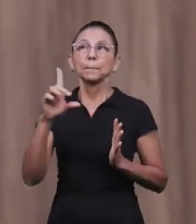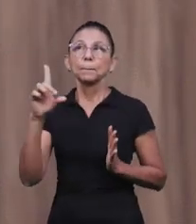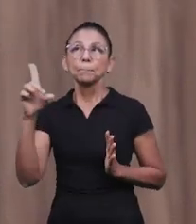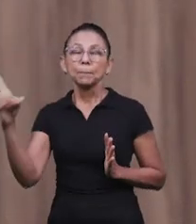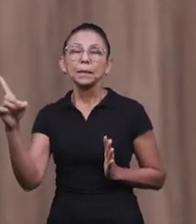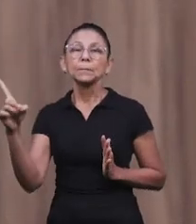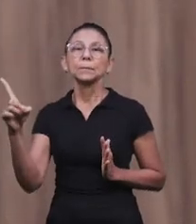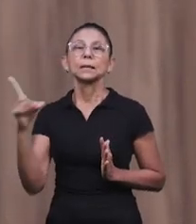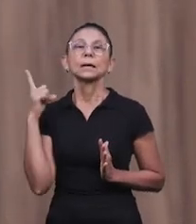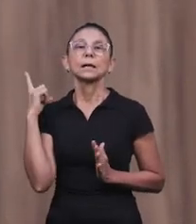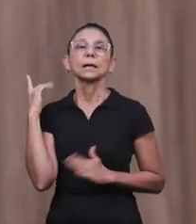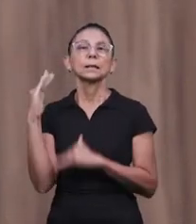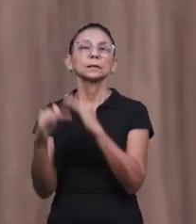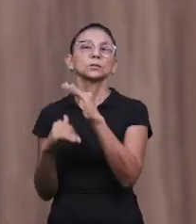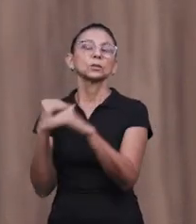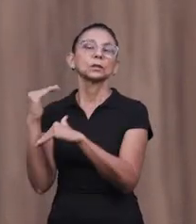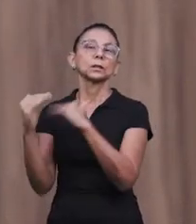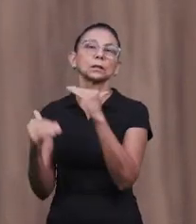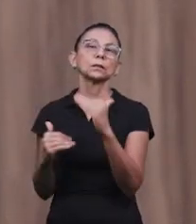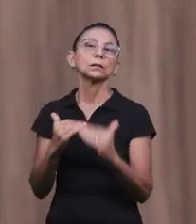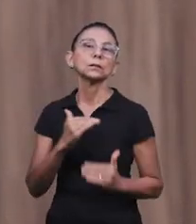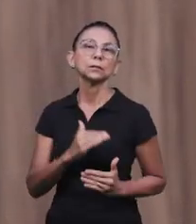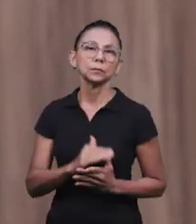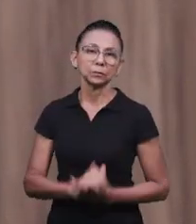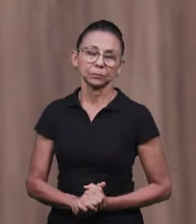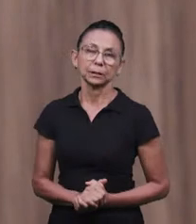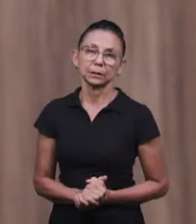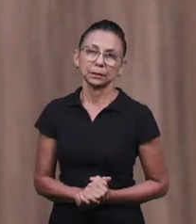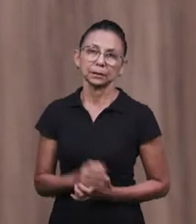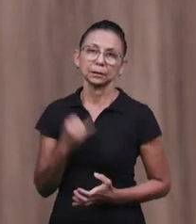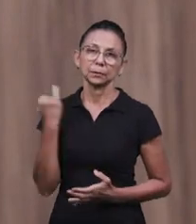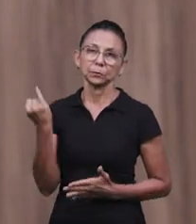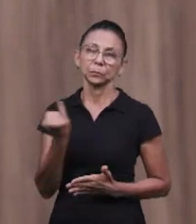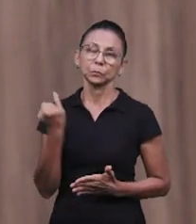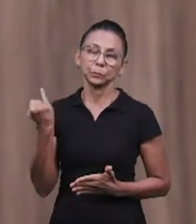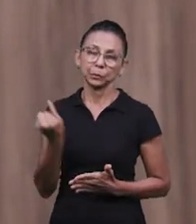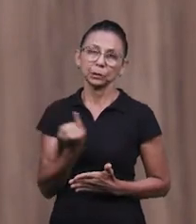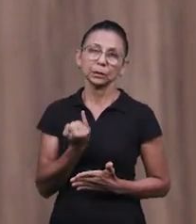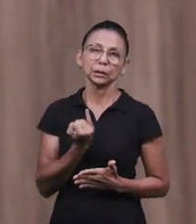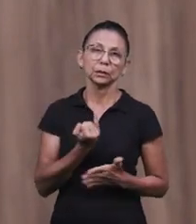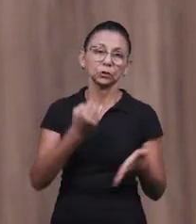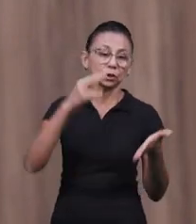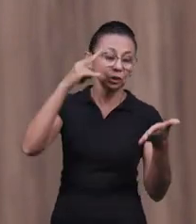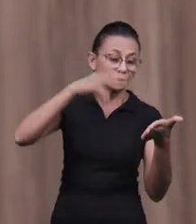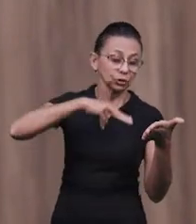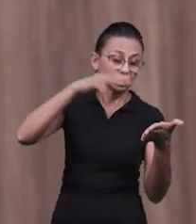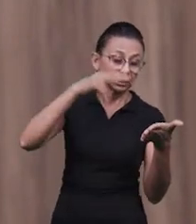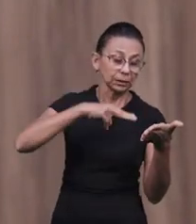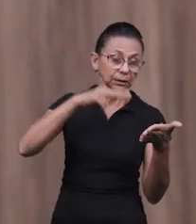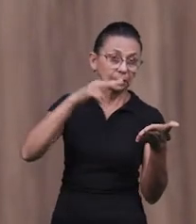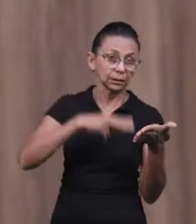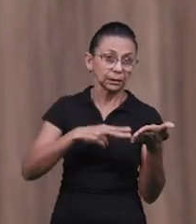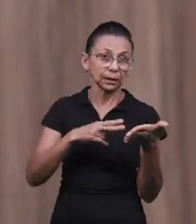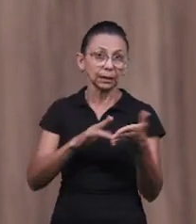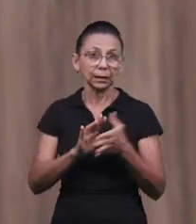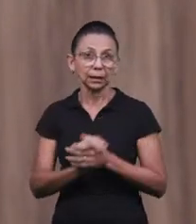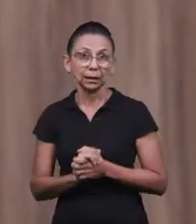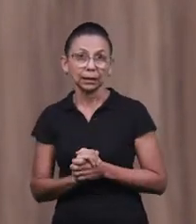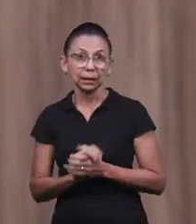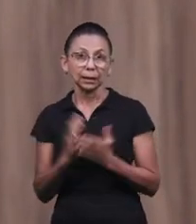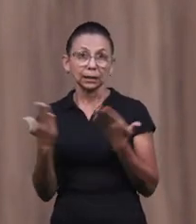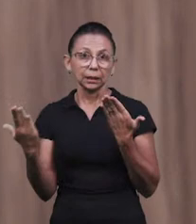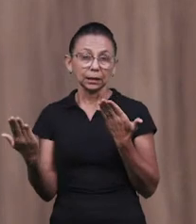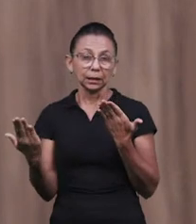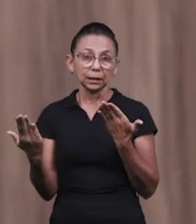dinâmica, nós devemos buscar e fazer essa leitura. E ver o que, de fato,